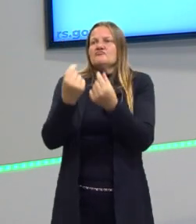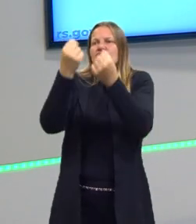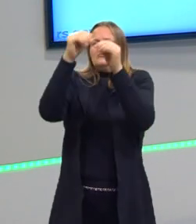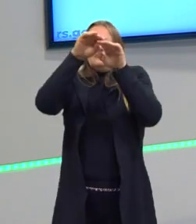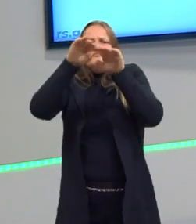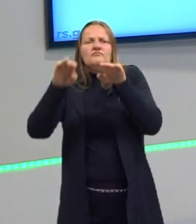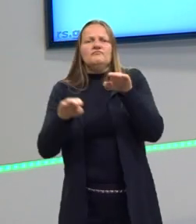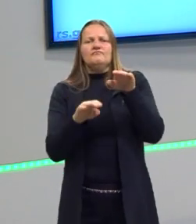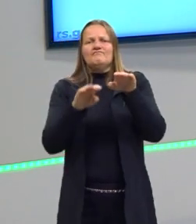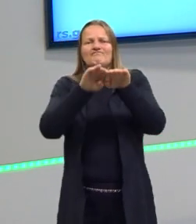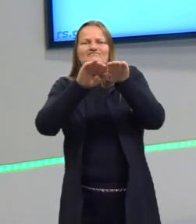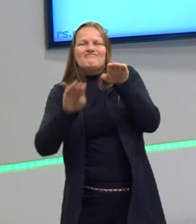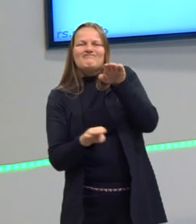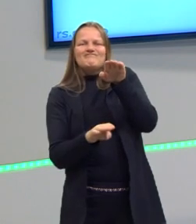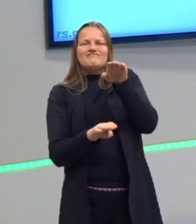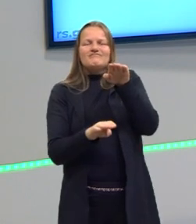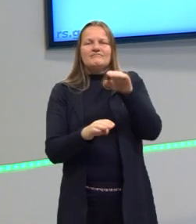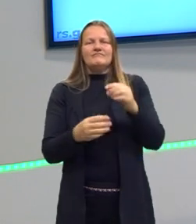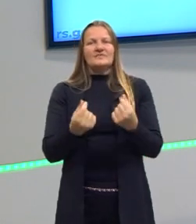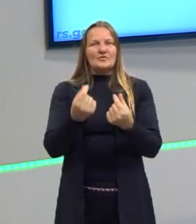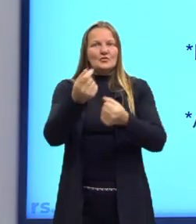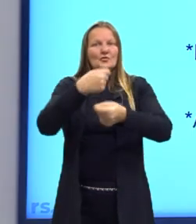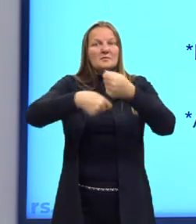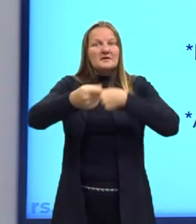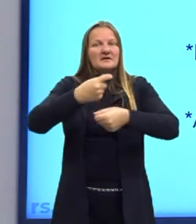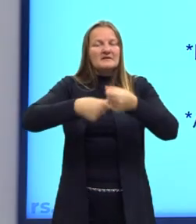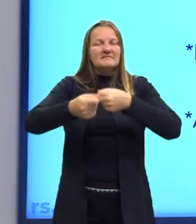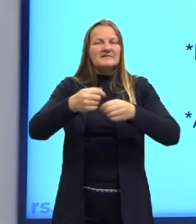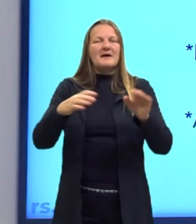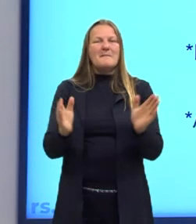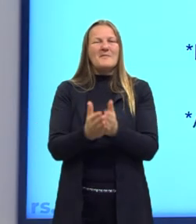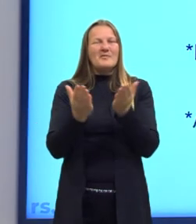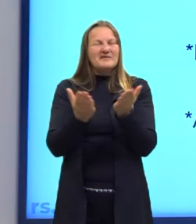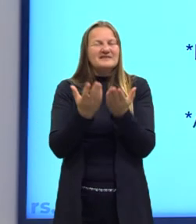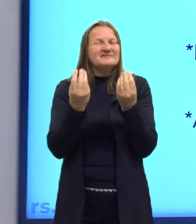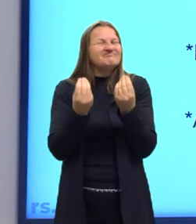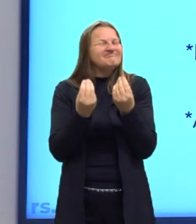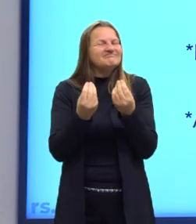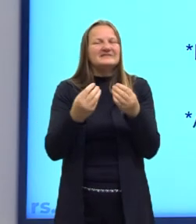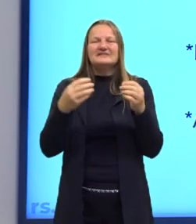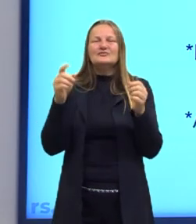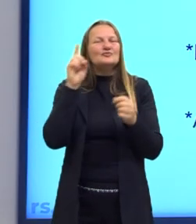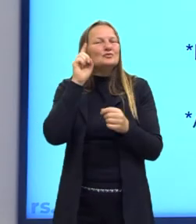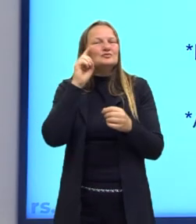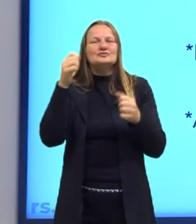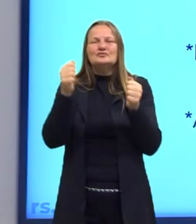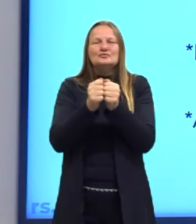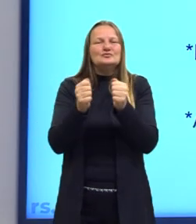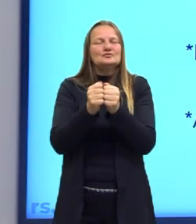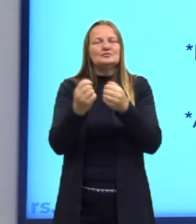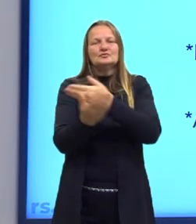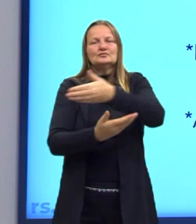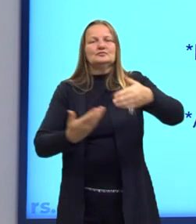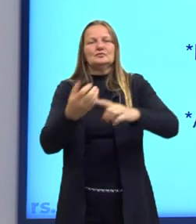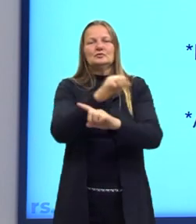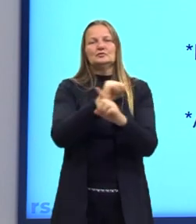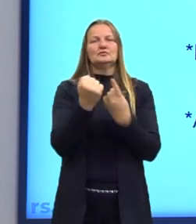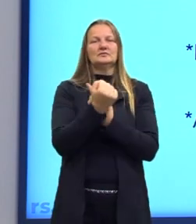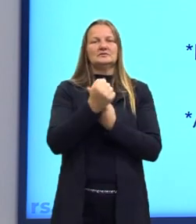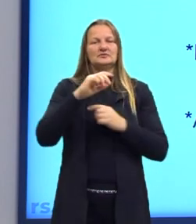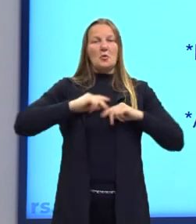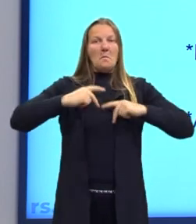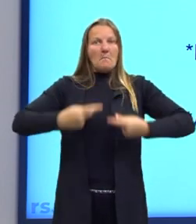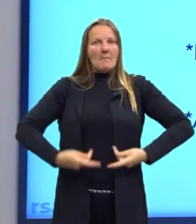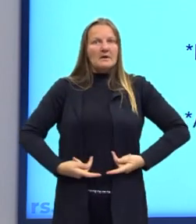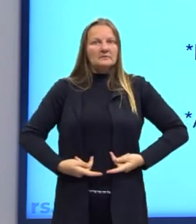sermos tão desiguais economicamente, né? E a pobreza é um impasse, pobreza é um impasse, ela é um impasse humano,